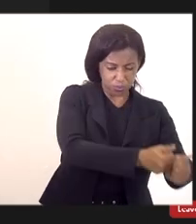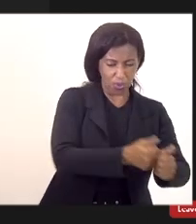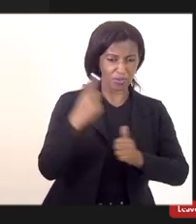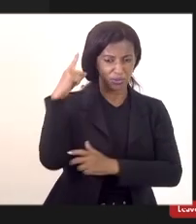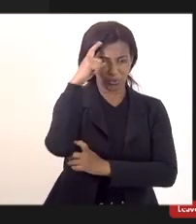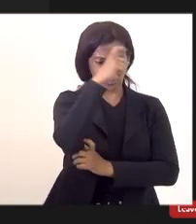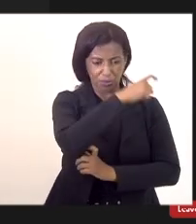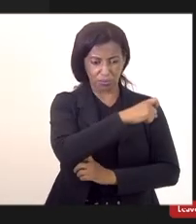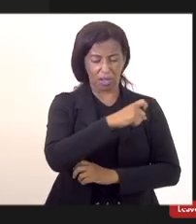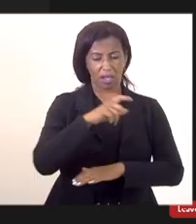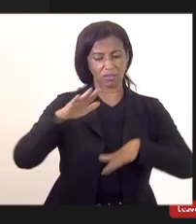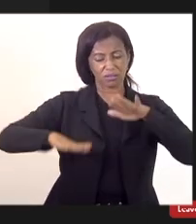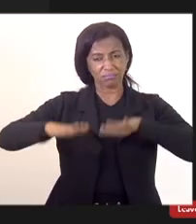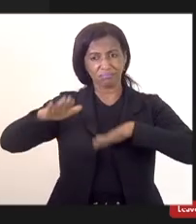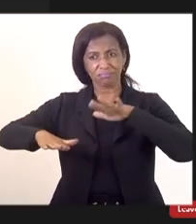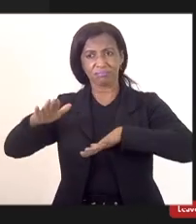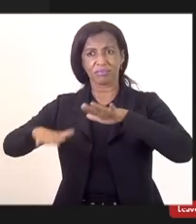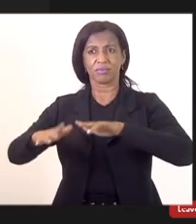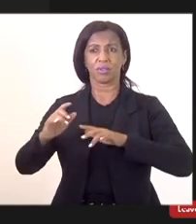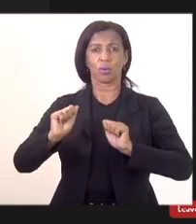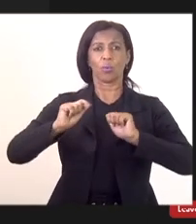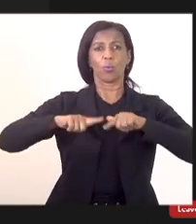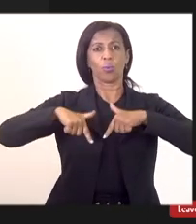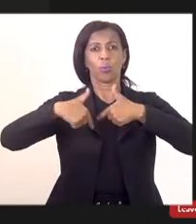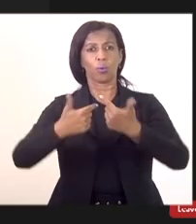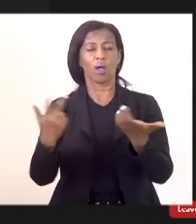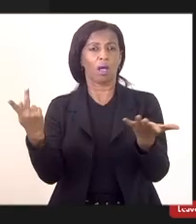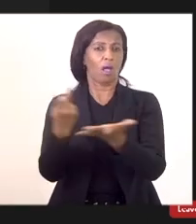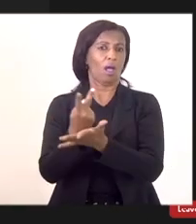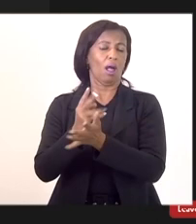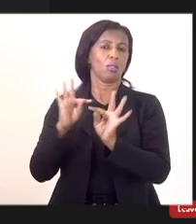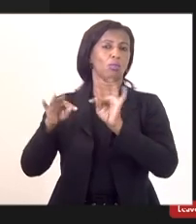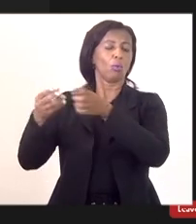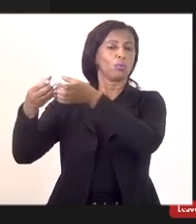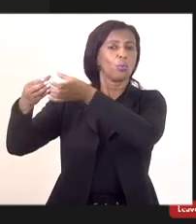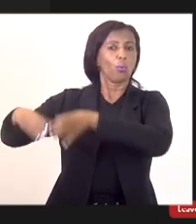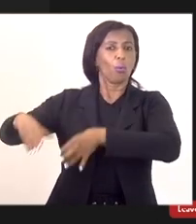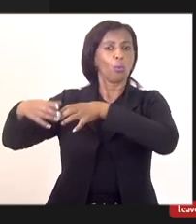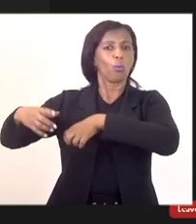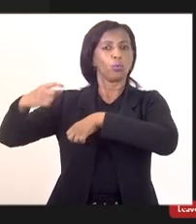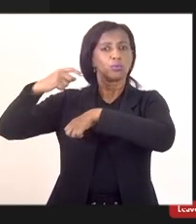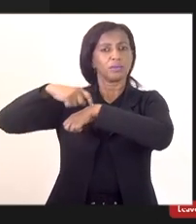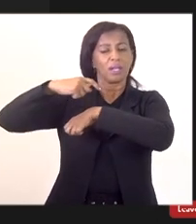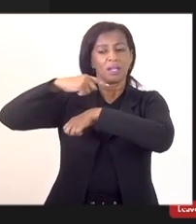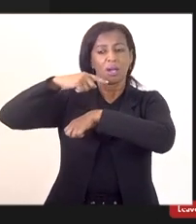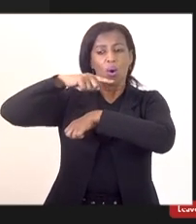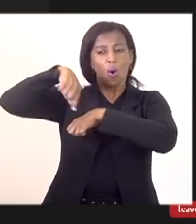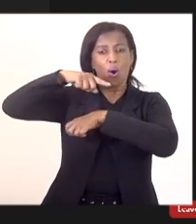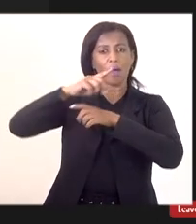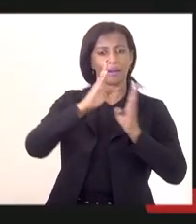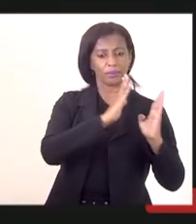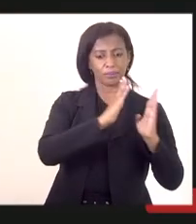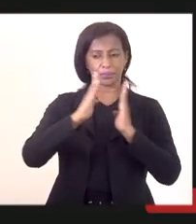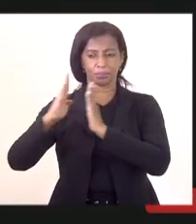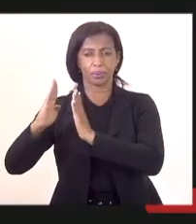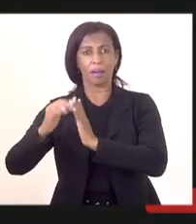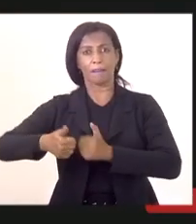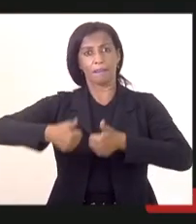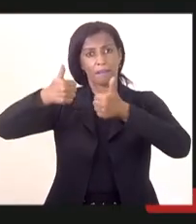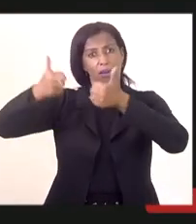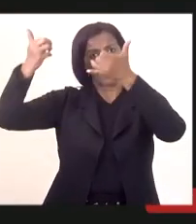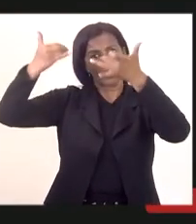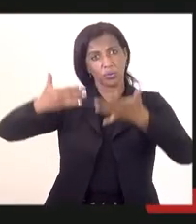dificuldades muitas das vezes pela atitude tomada porque todo concurso tem uma carga horária. Melhor que ele vai explicar isso até ele.